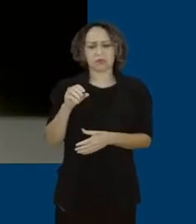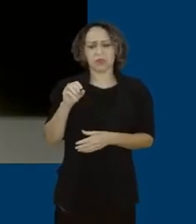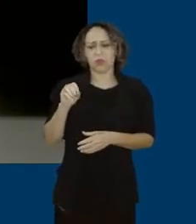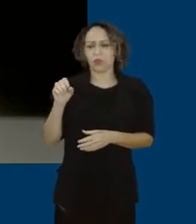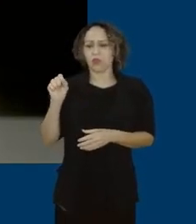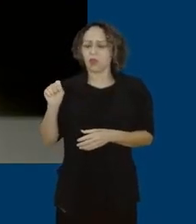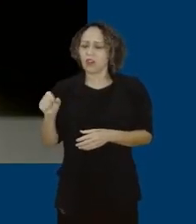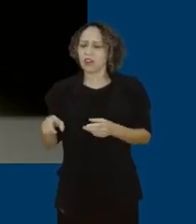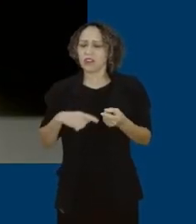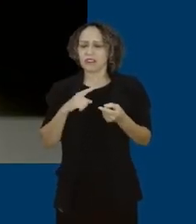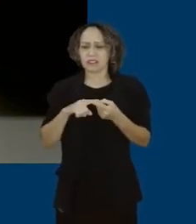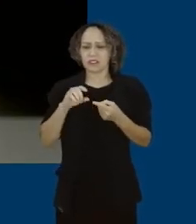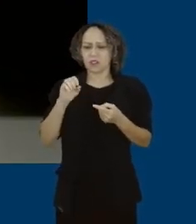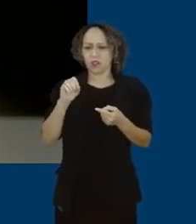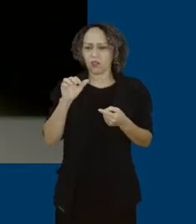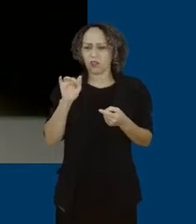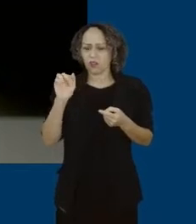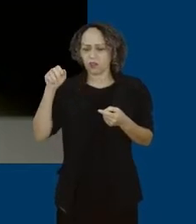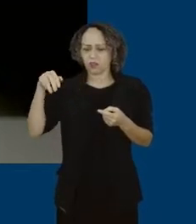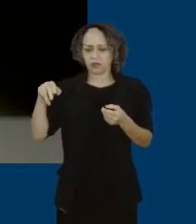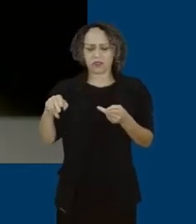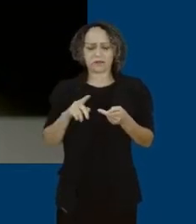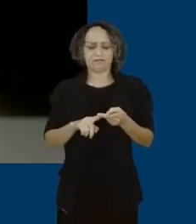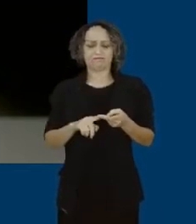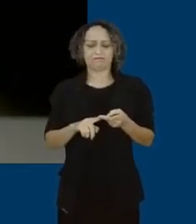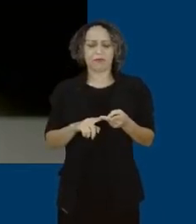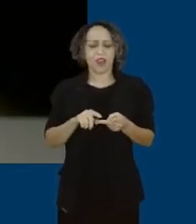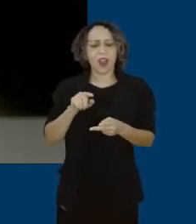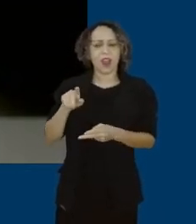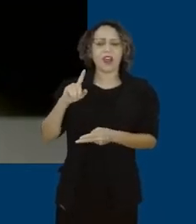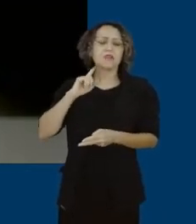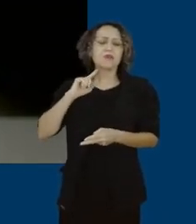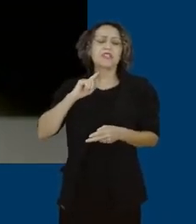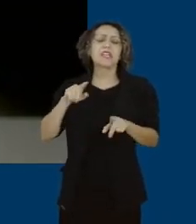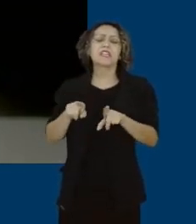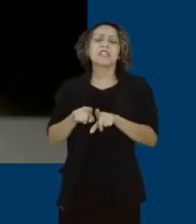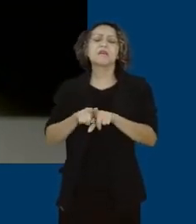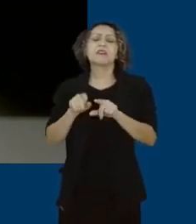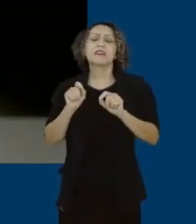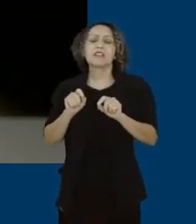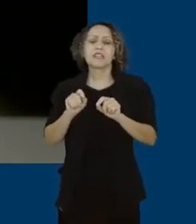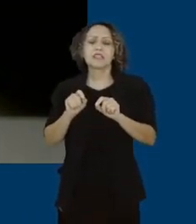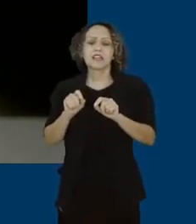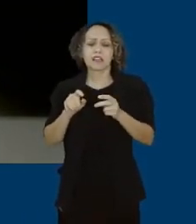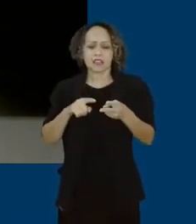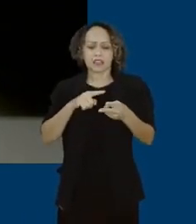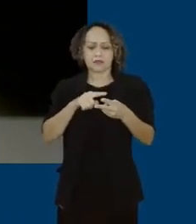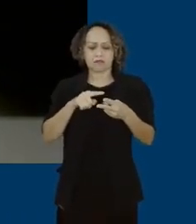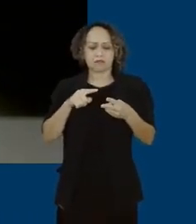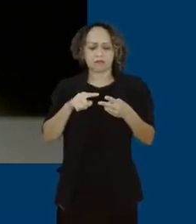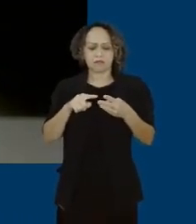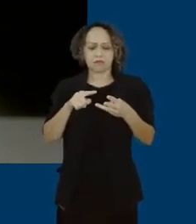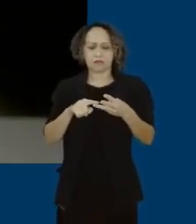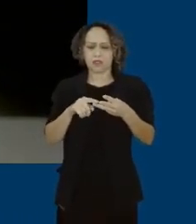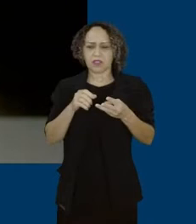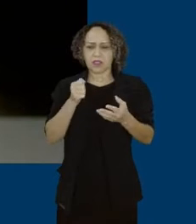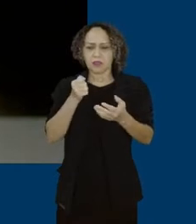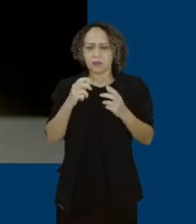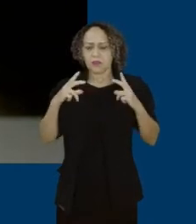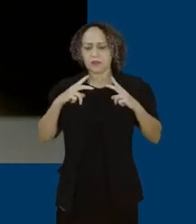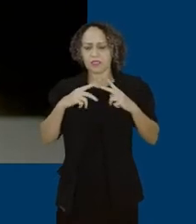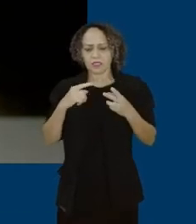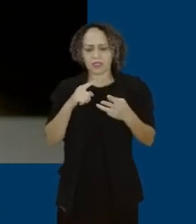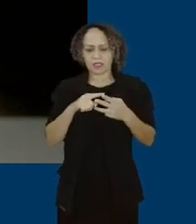também ultraliberal, disse que ia fazer uma experiência piloto para privatizar três escolas. fez contratações